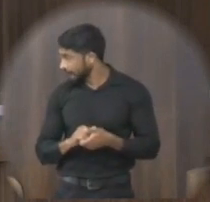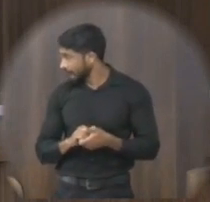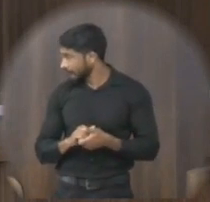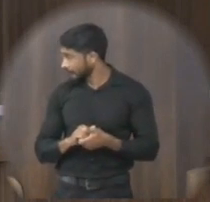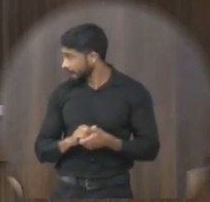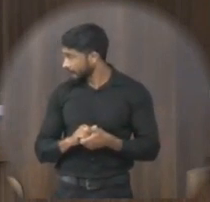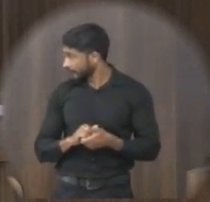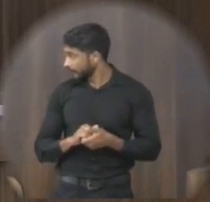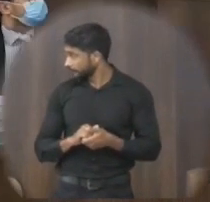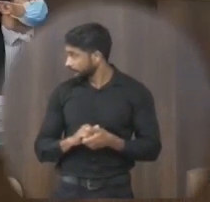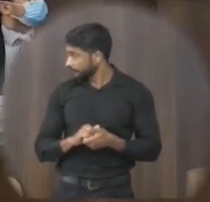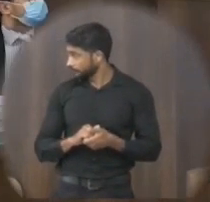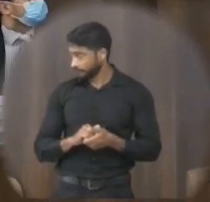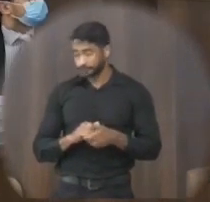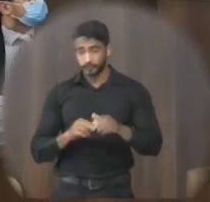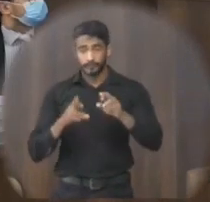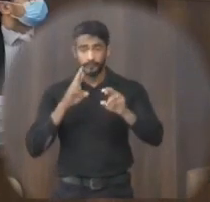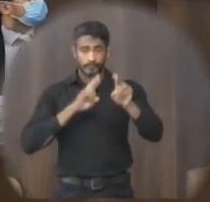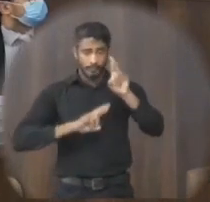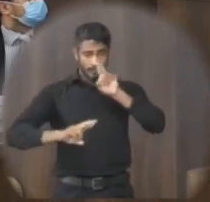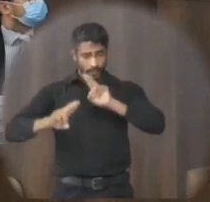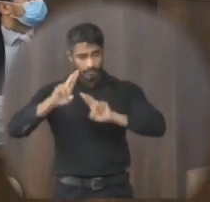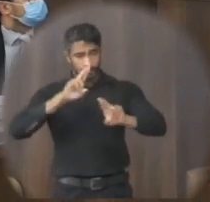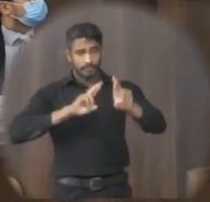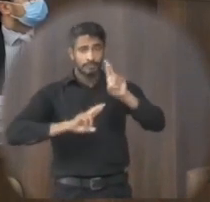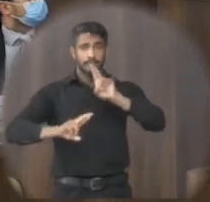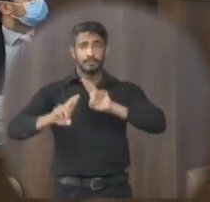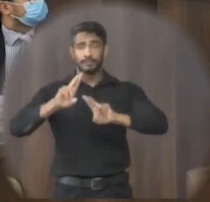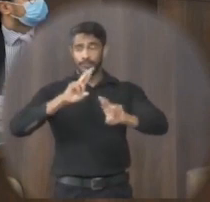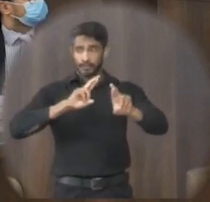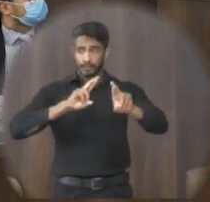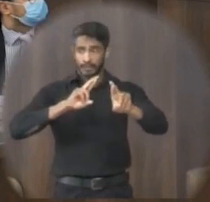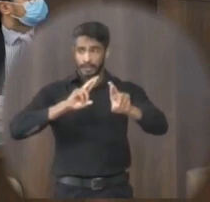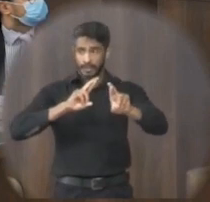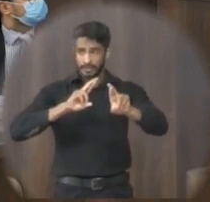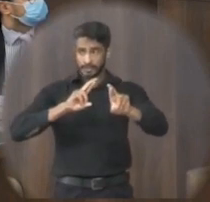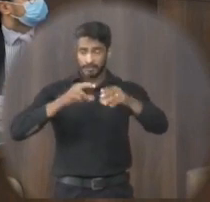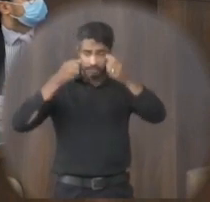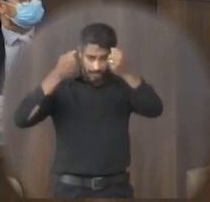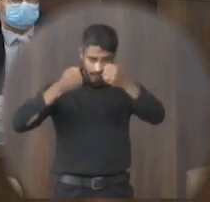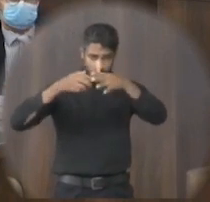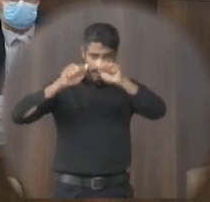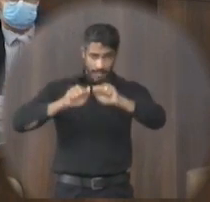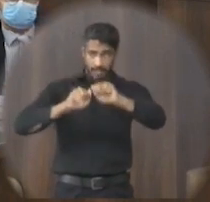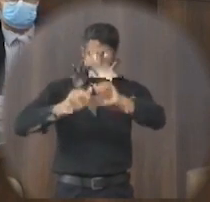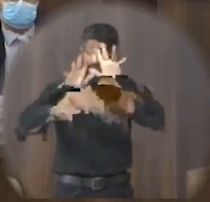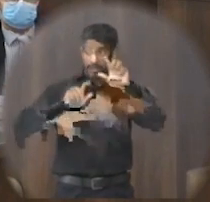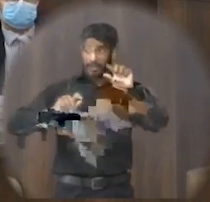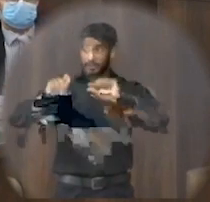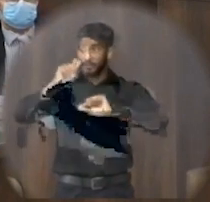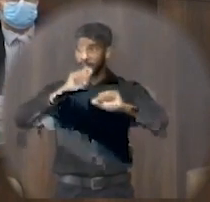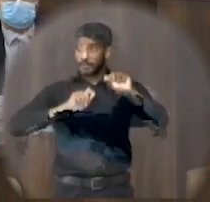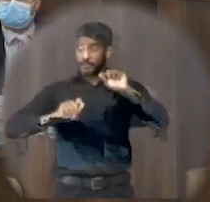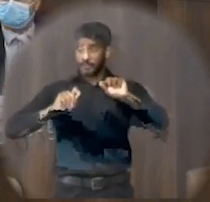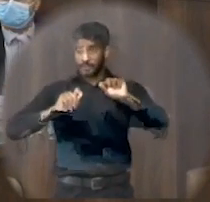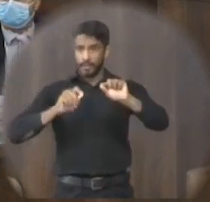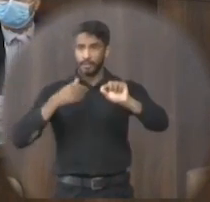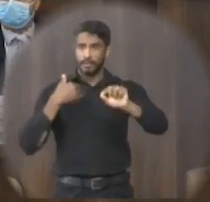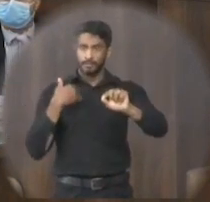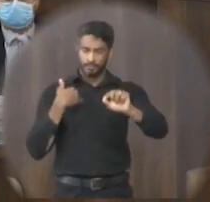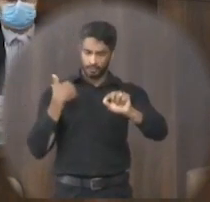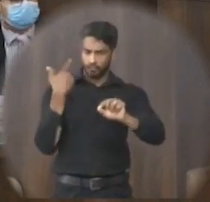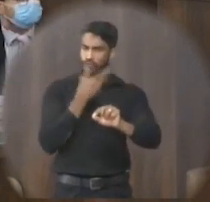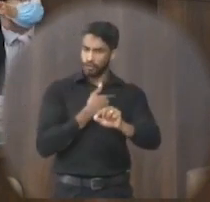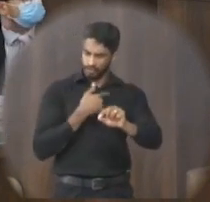partida com relação a essa questão aí deixar bem claro o seguinte eu estive nós